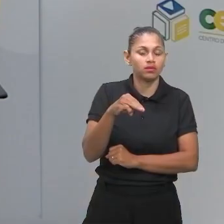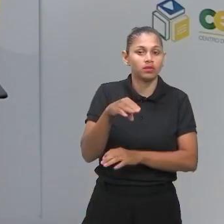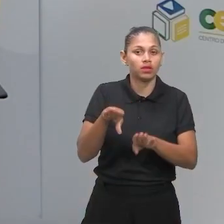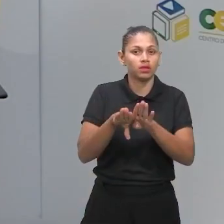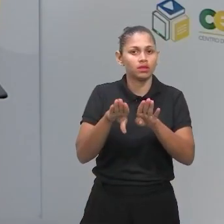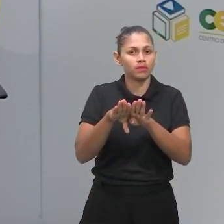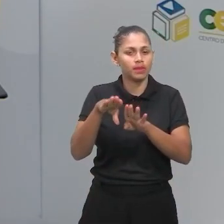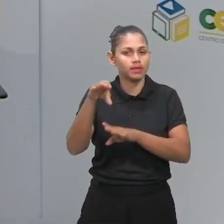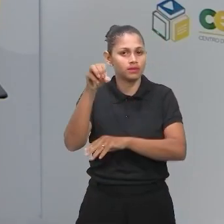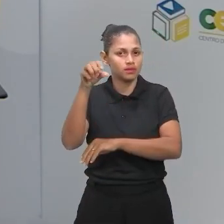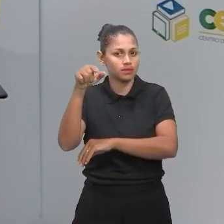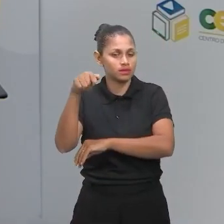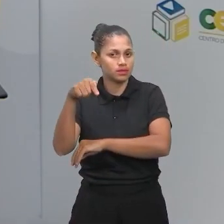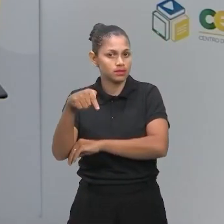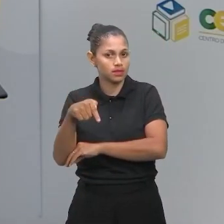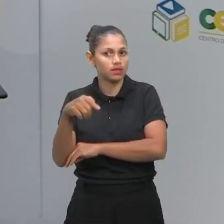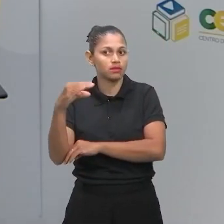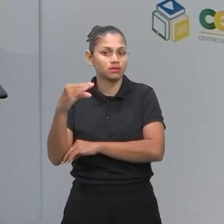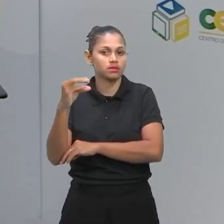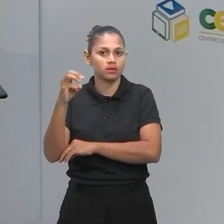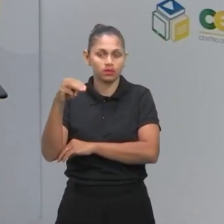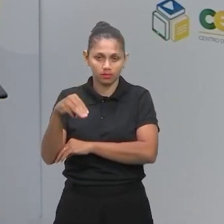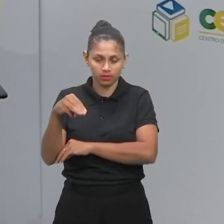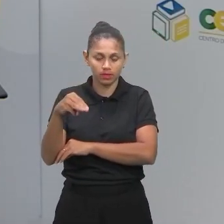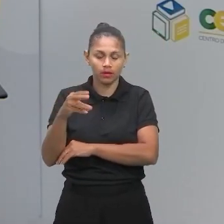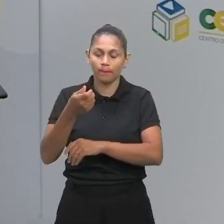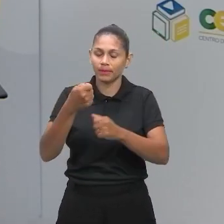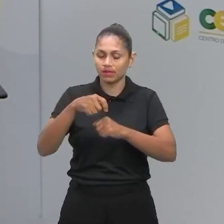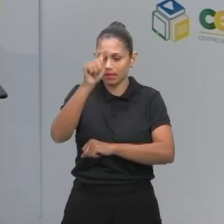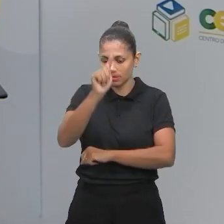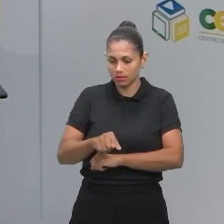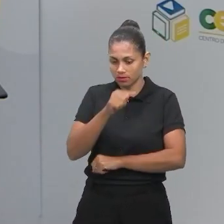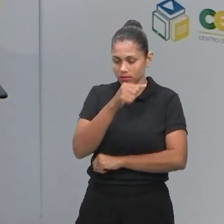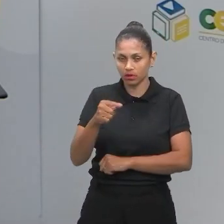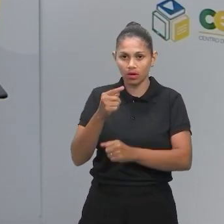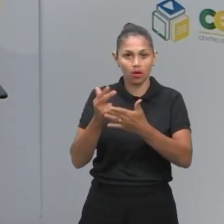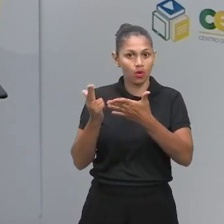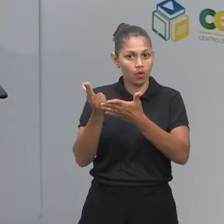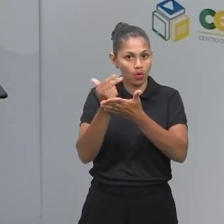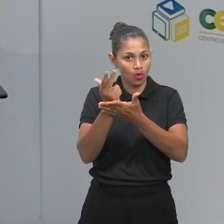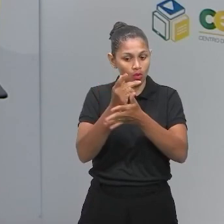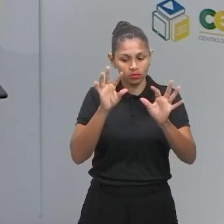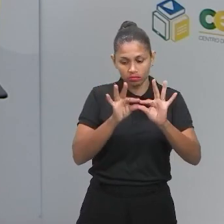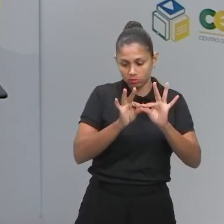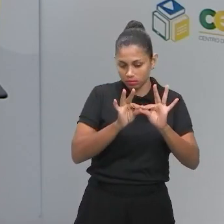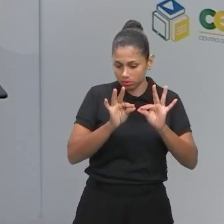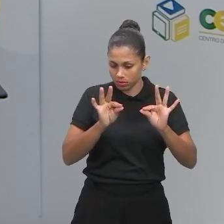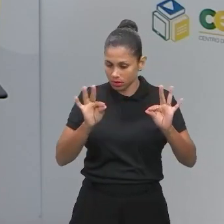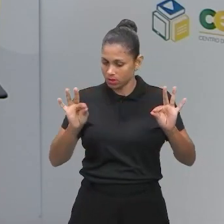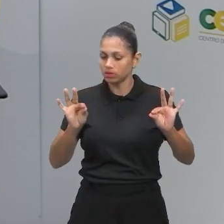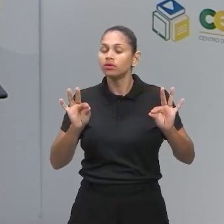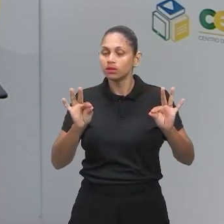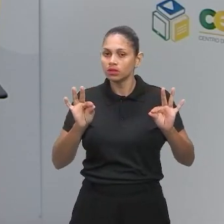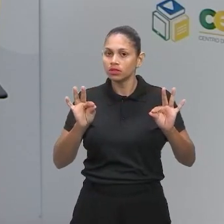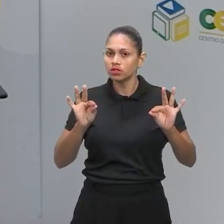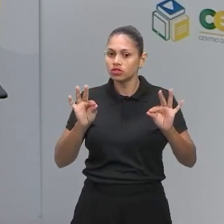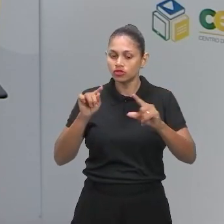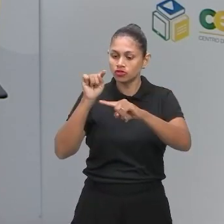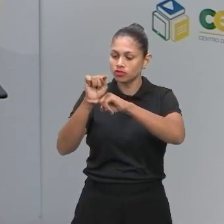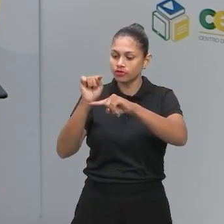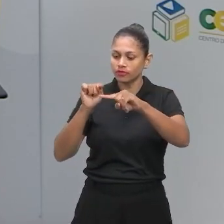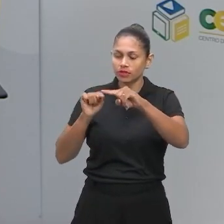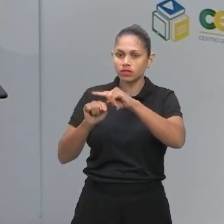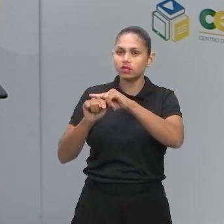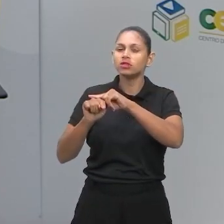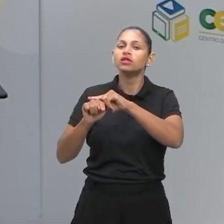a réplica. E aí? A escala, a gente viu, é o tamanho do desenho dividido pelo tamanho real. Então, eu posso pegar, tomando como